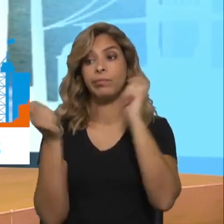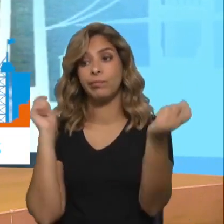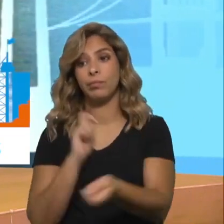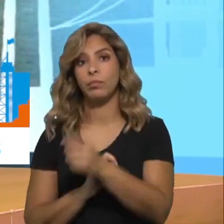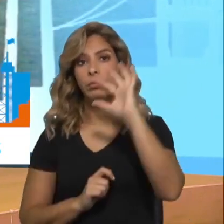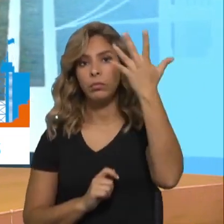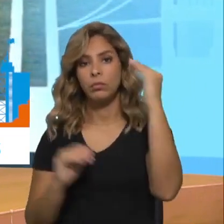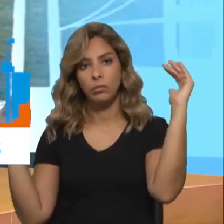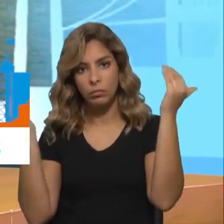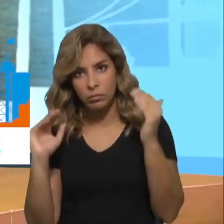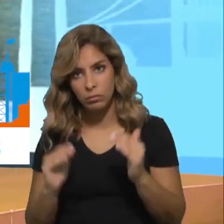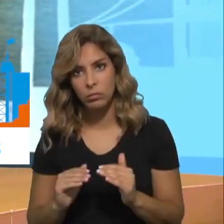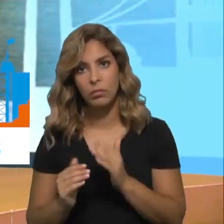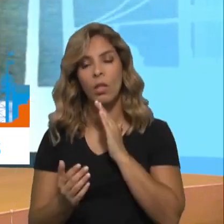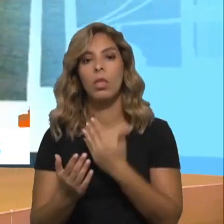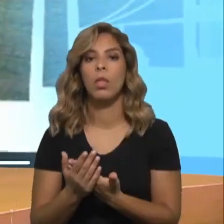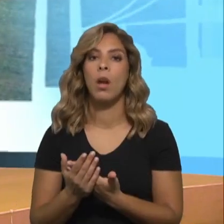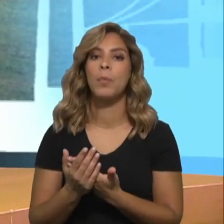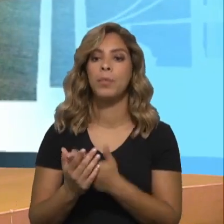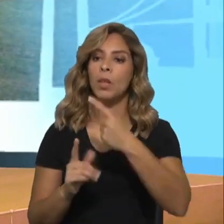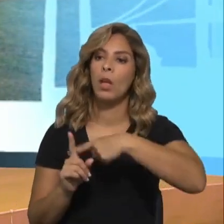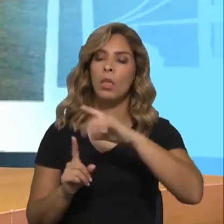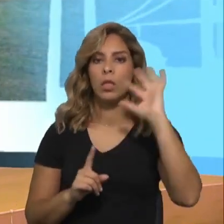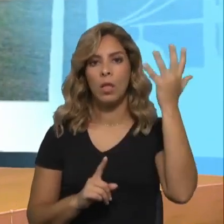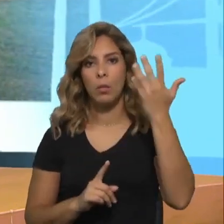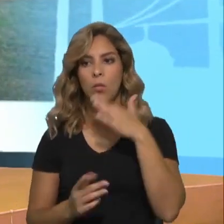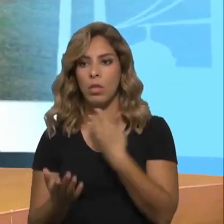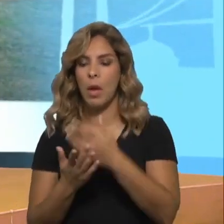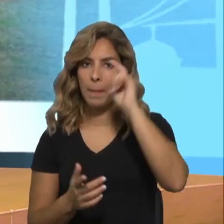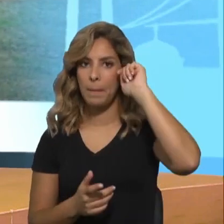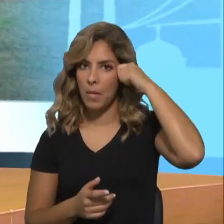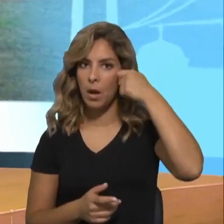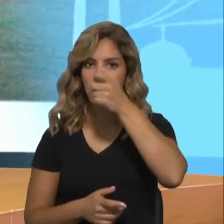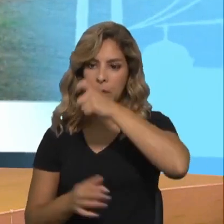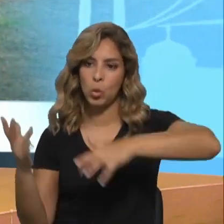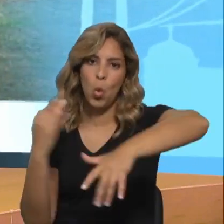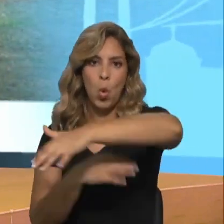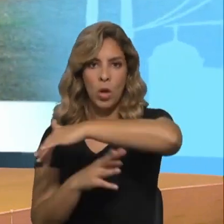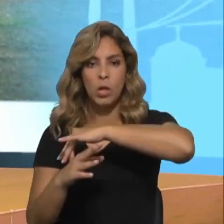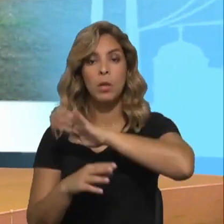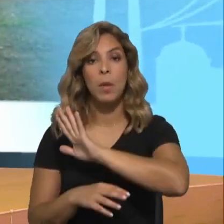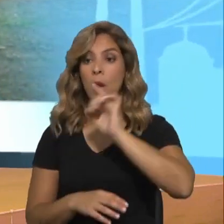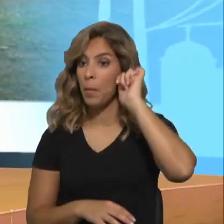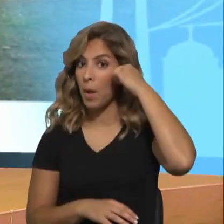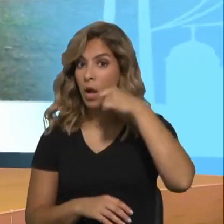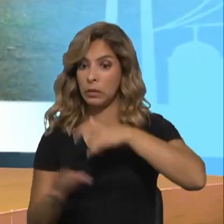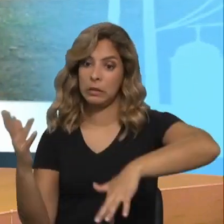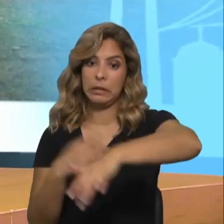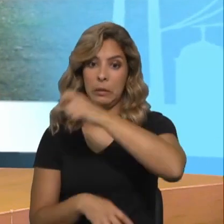e reduzir o impacto que essas alterações possam fazer nas populações, mas, por outro lado, as populações que são impactadas com essas